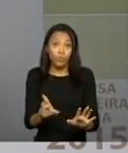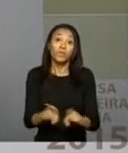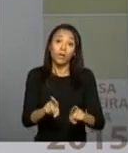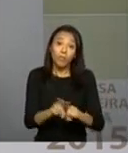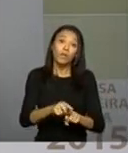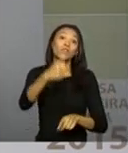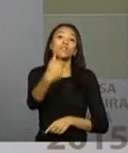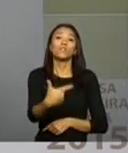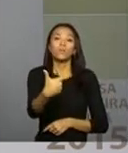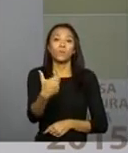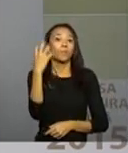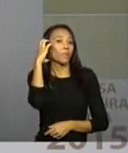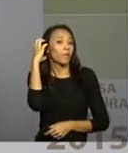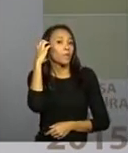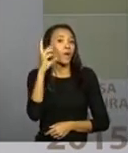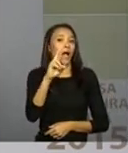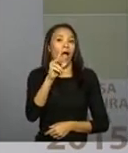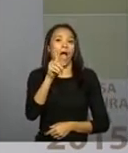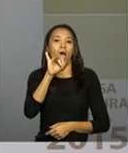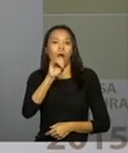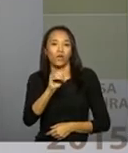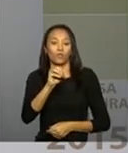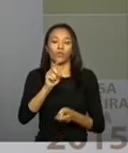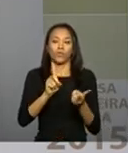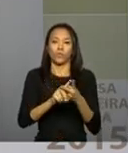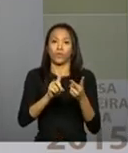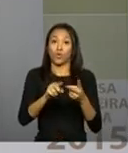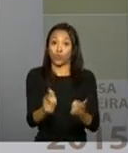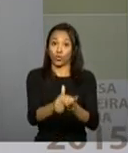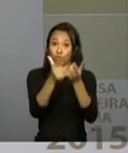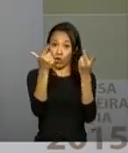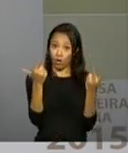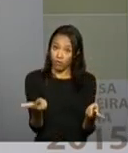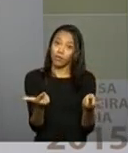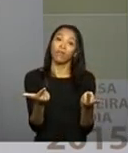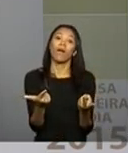continua sendo o segundo, o jornal é a fonte mais confiável.